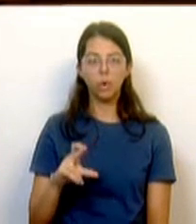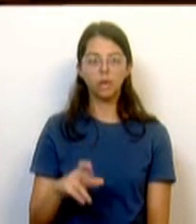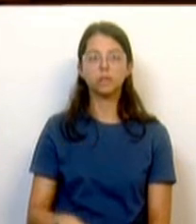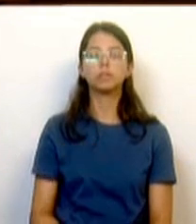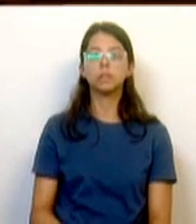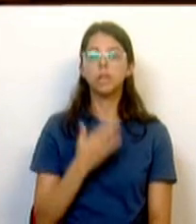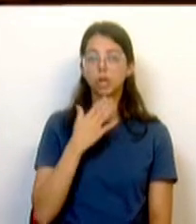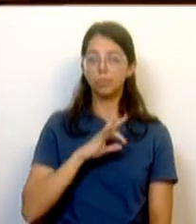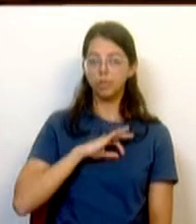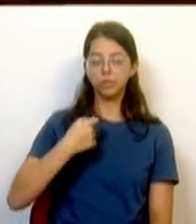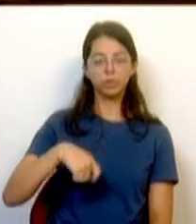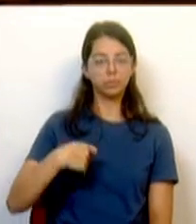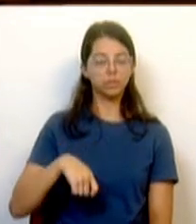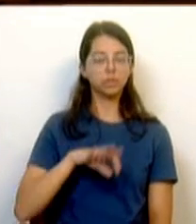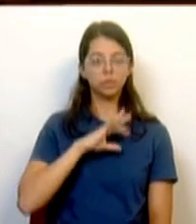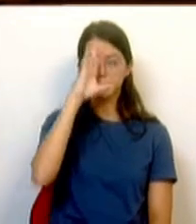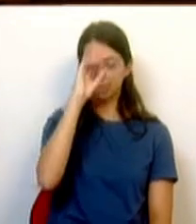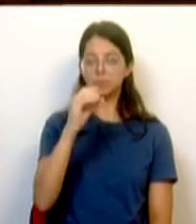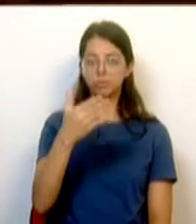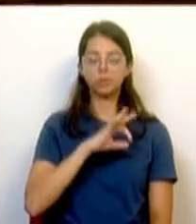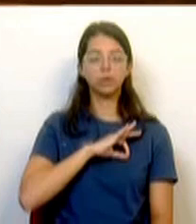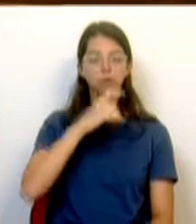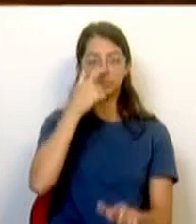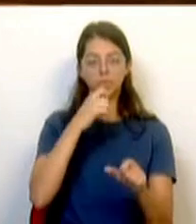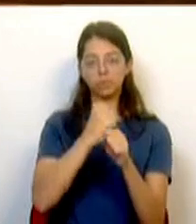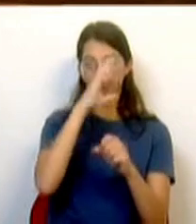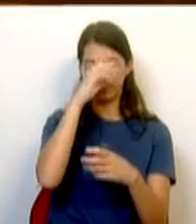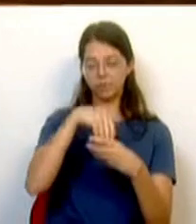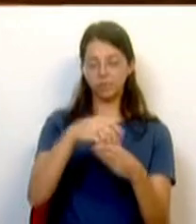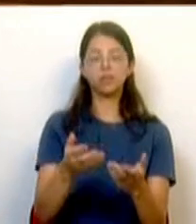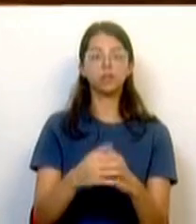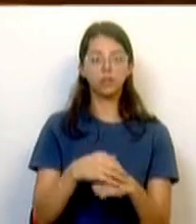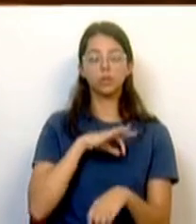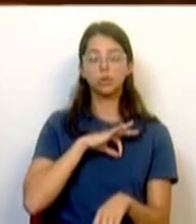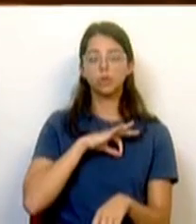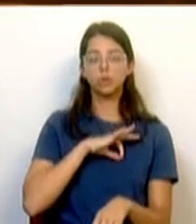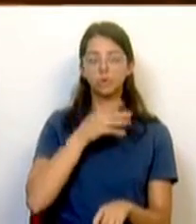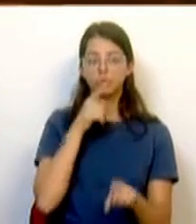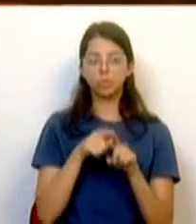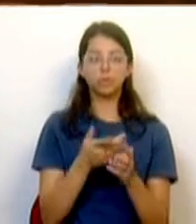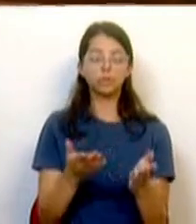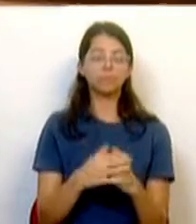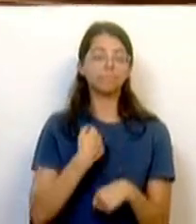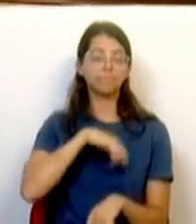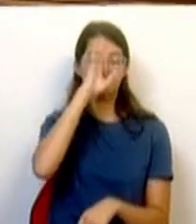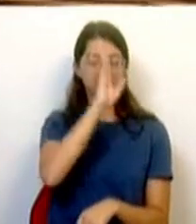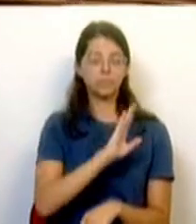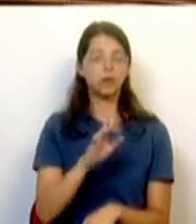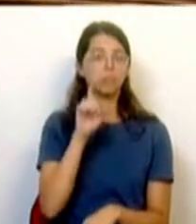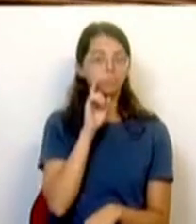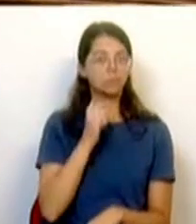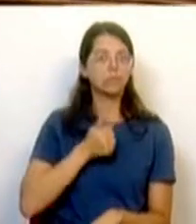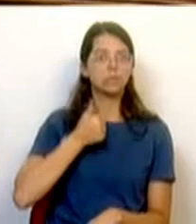Muito obrigada, Sr. Presidente, Sr. Primeiro-Ministro, Sras. e Srs. Membros do Governo, Sras. e Srs. Deputados. Como sabemos, a segurança é